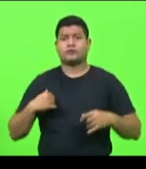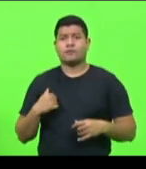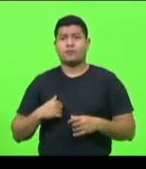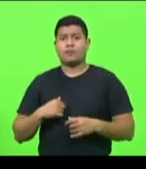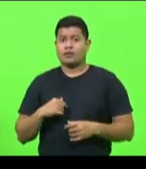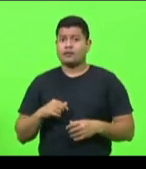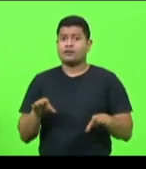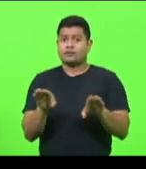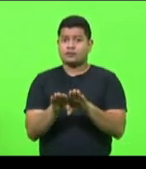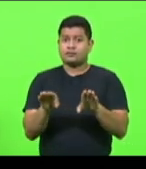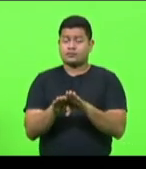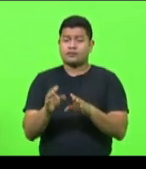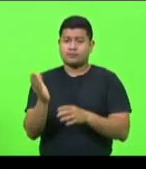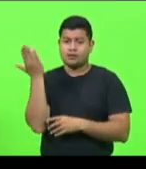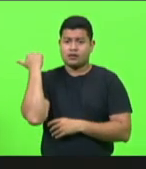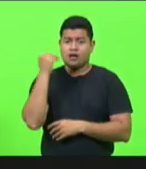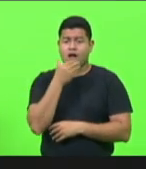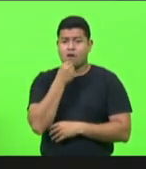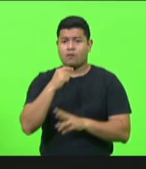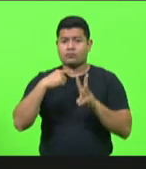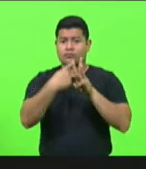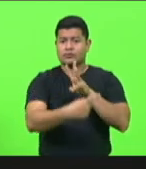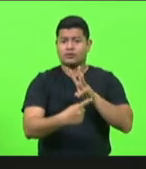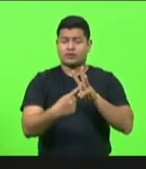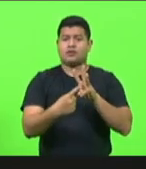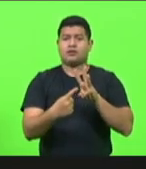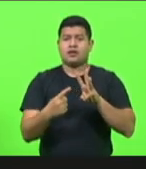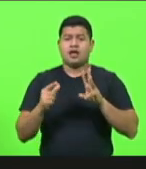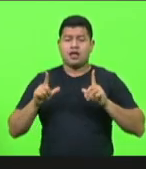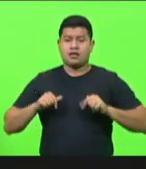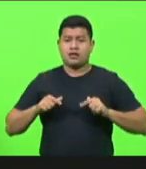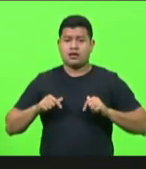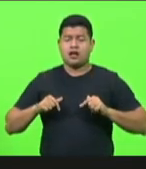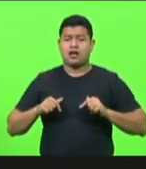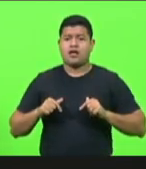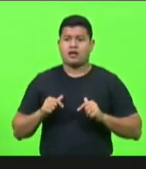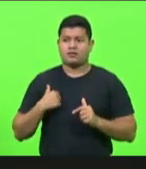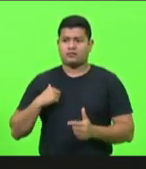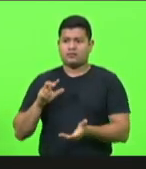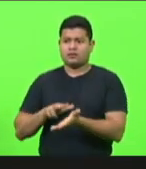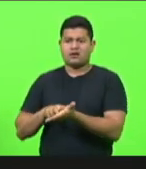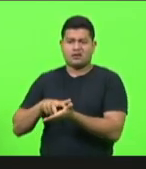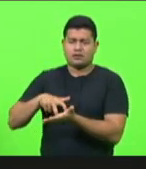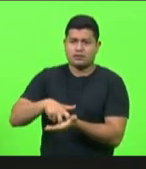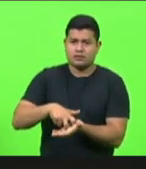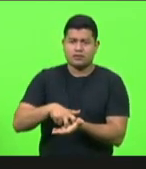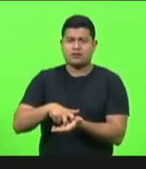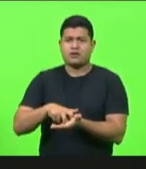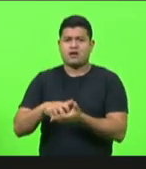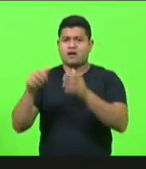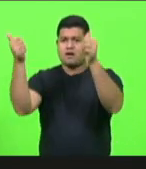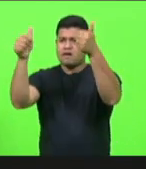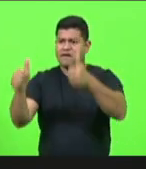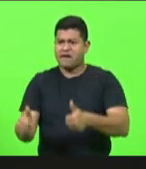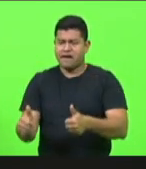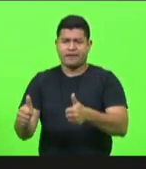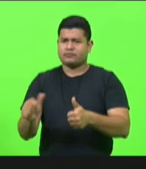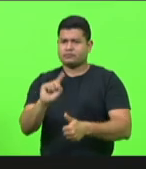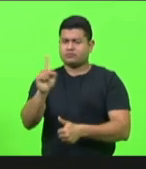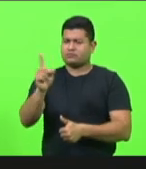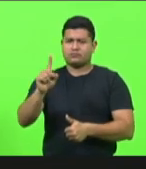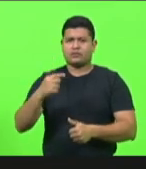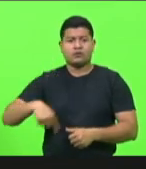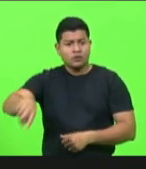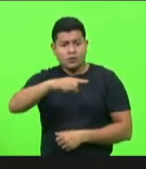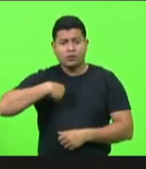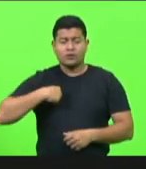fazer como Sadraque, Mesaque e Abidnego. Nós não vamos nos dobrar ali diante da estátua de Nabucodonosor. As igrejas ficarão